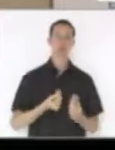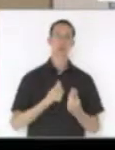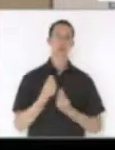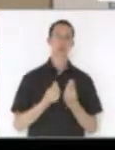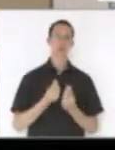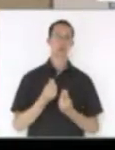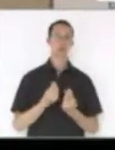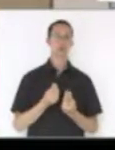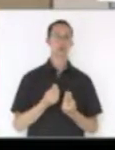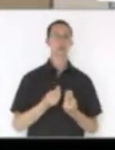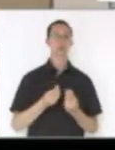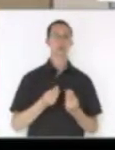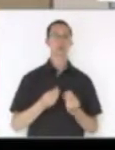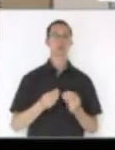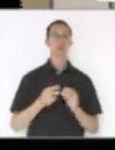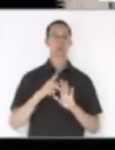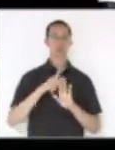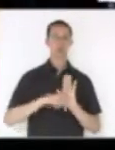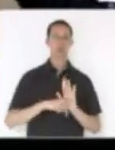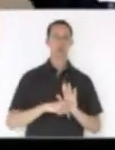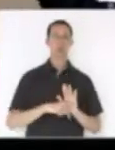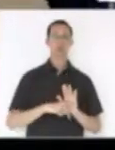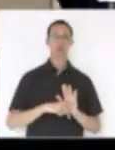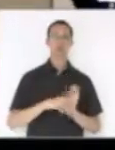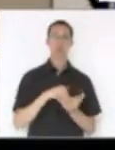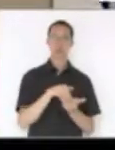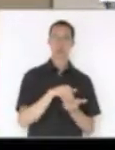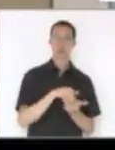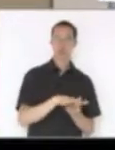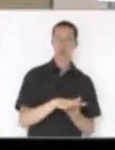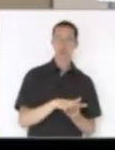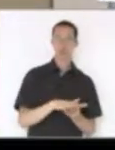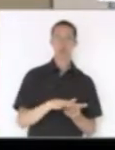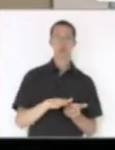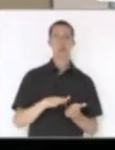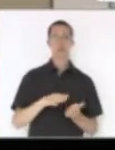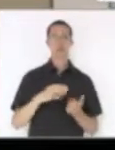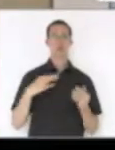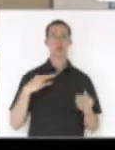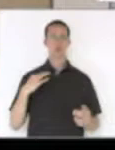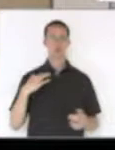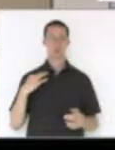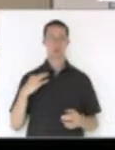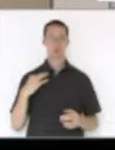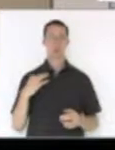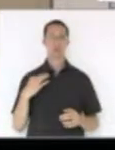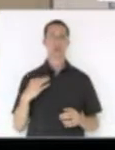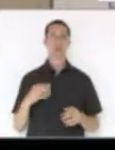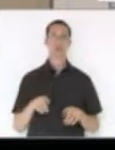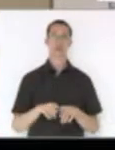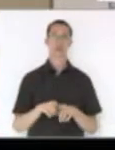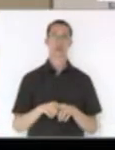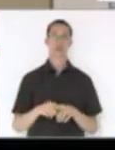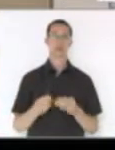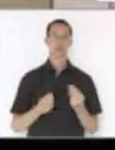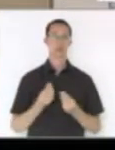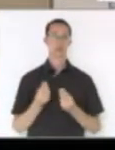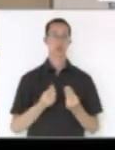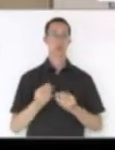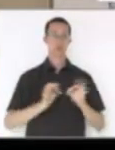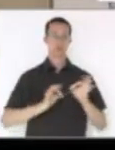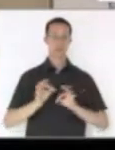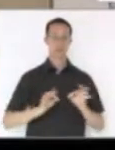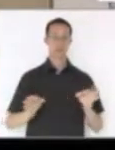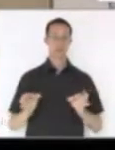voluntária incentivada e sobre a existência de planejamento para a área de pessoal. Em